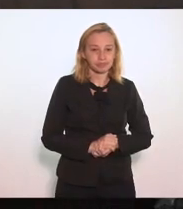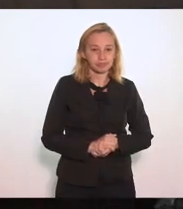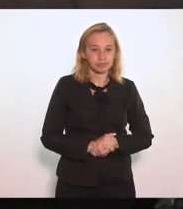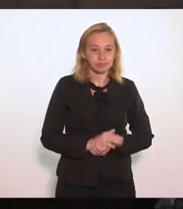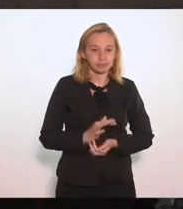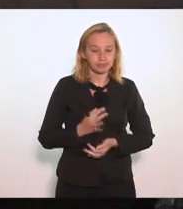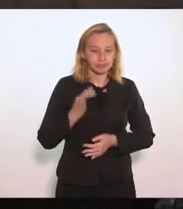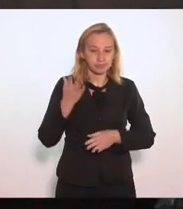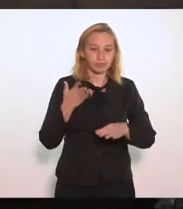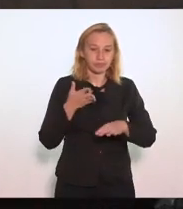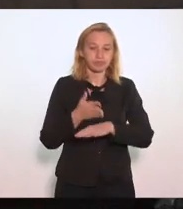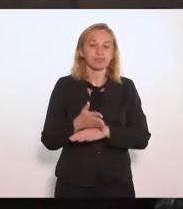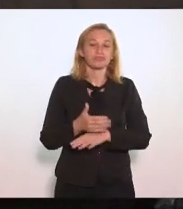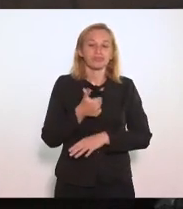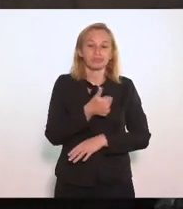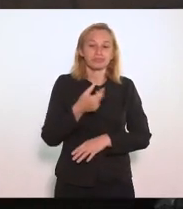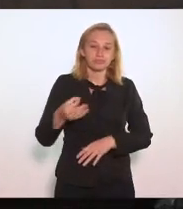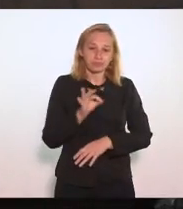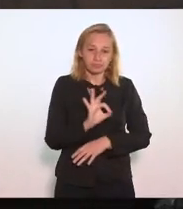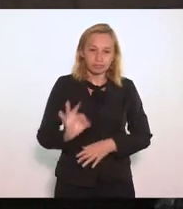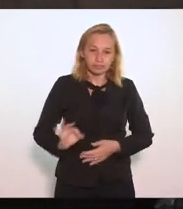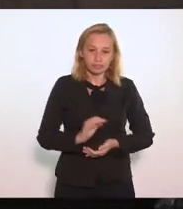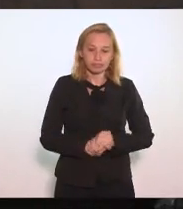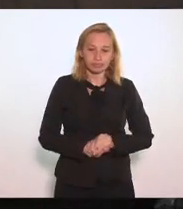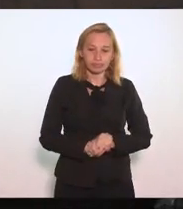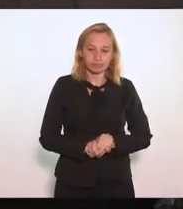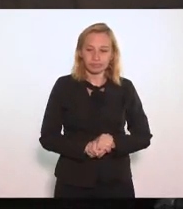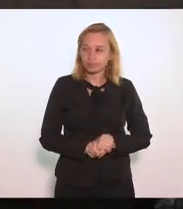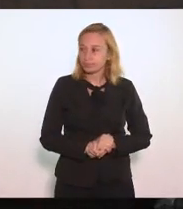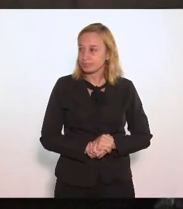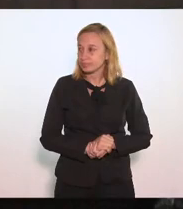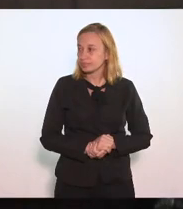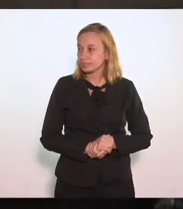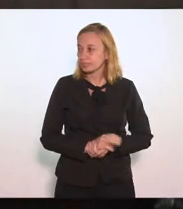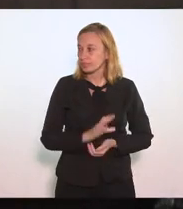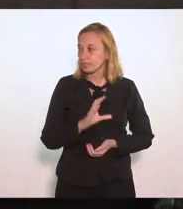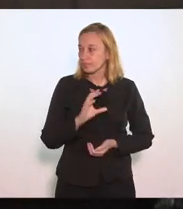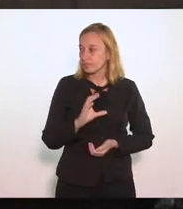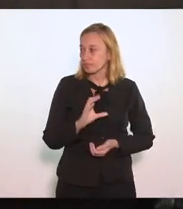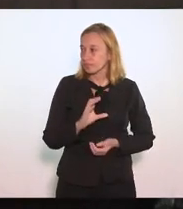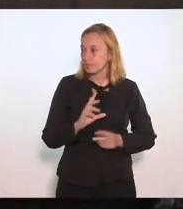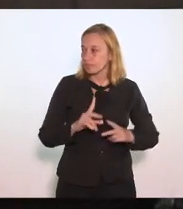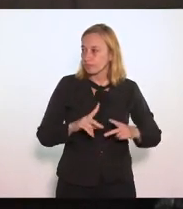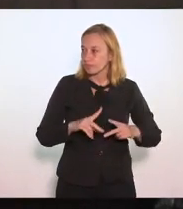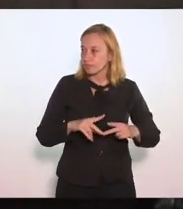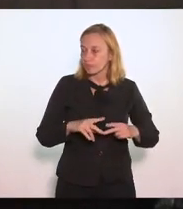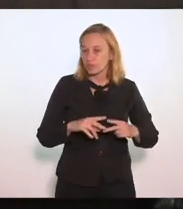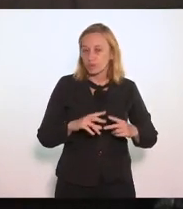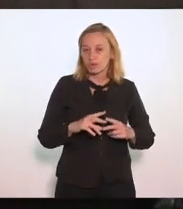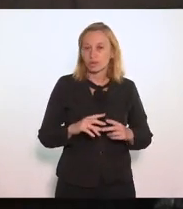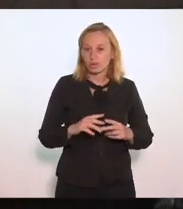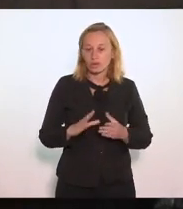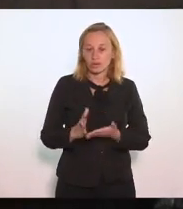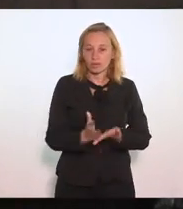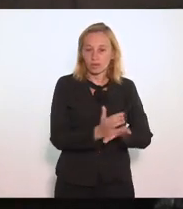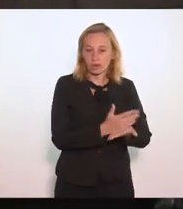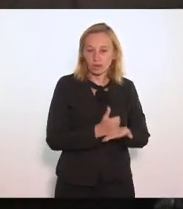percentual De 100% De coleta E tratamento De esgoto Em Niterói